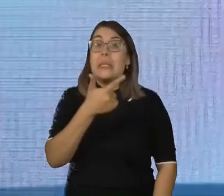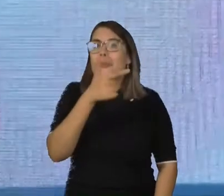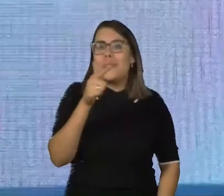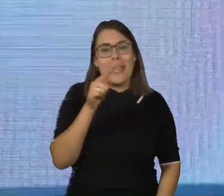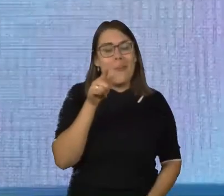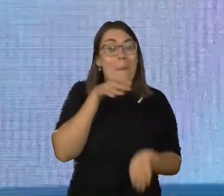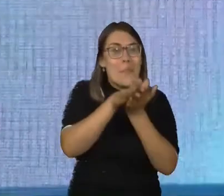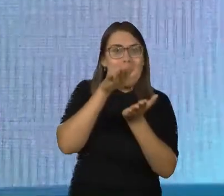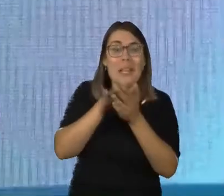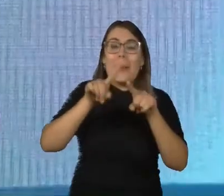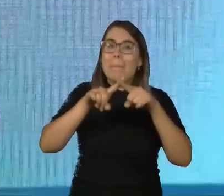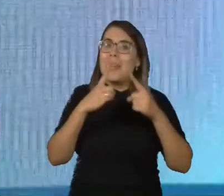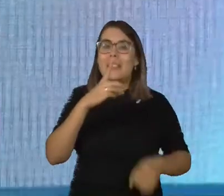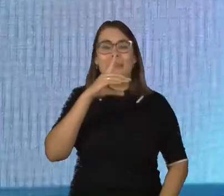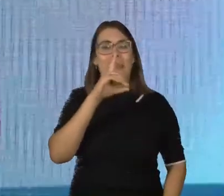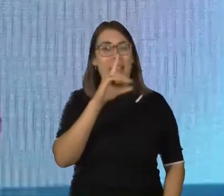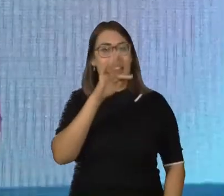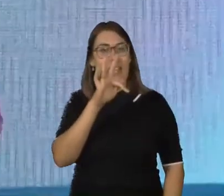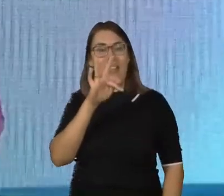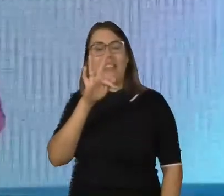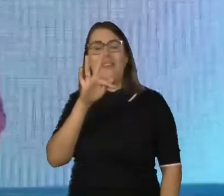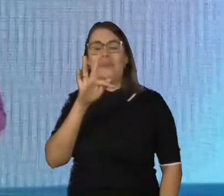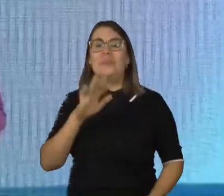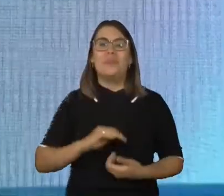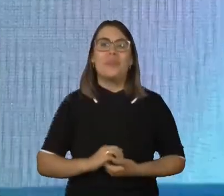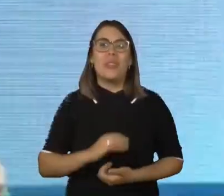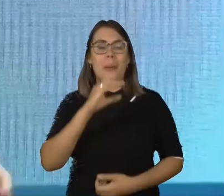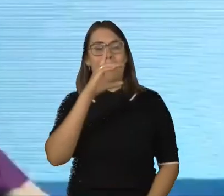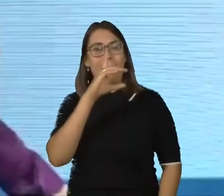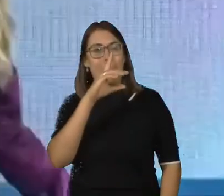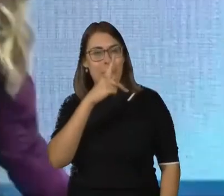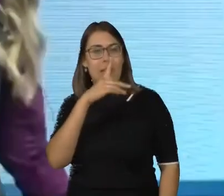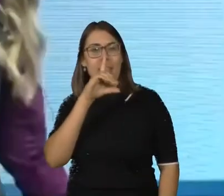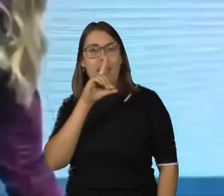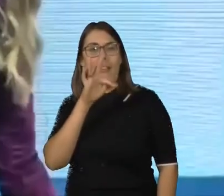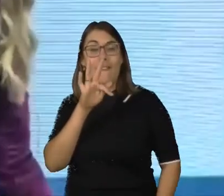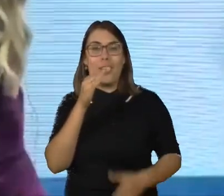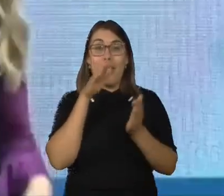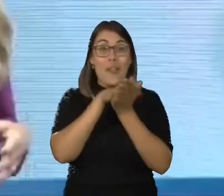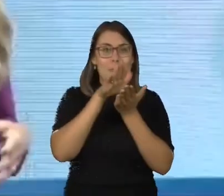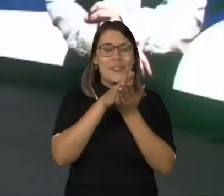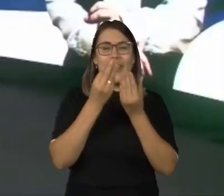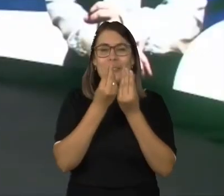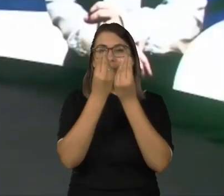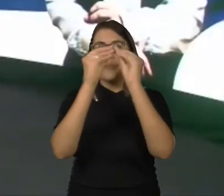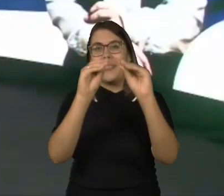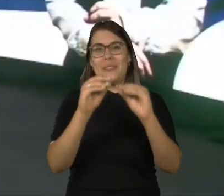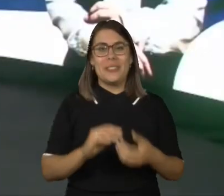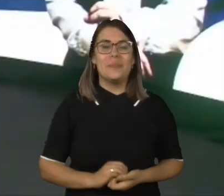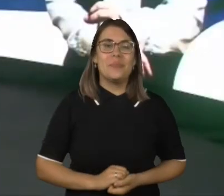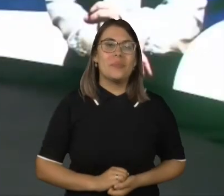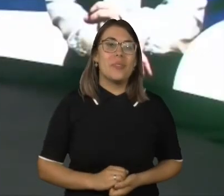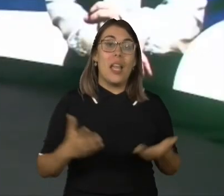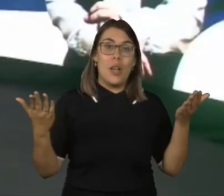edições, mas eu mando em PDF para você. Vamos lá então? Vamos ensinar a técnica. Eu vou pedir para o meu pessoal aqui me auxiliar. Agora a gente